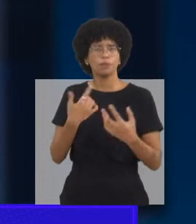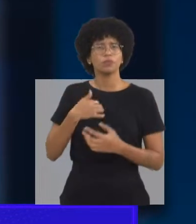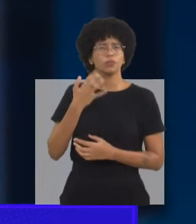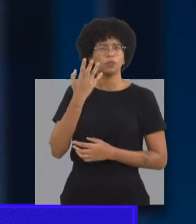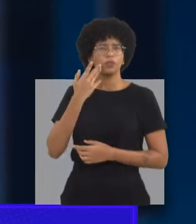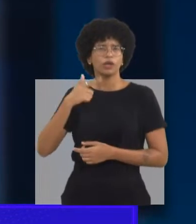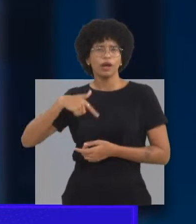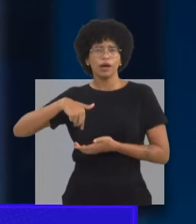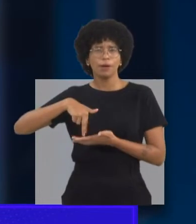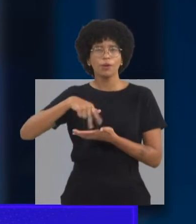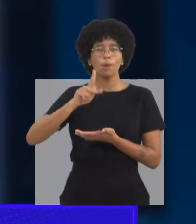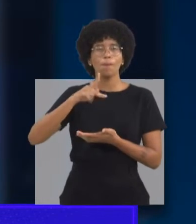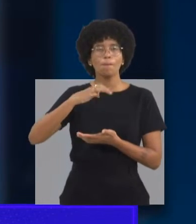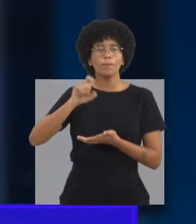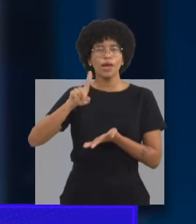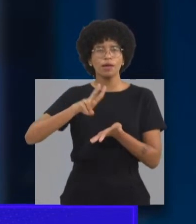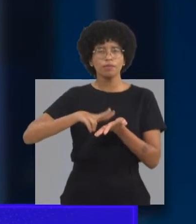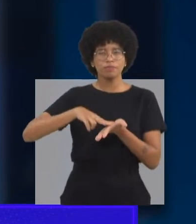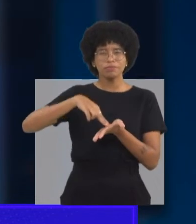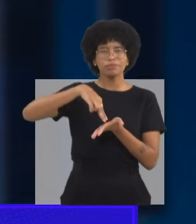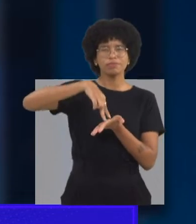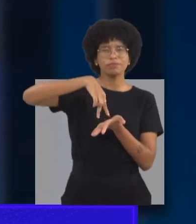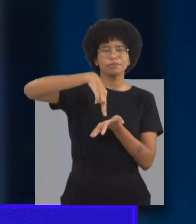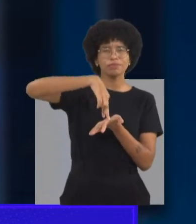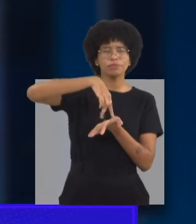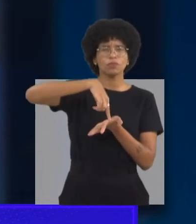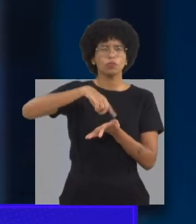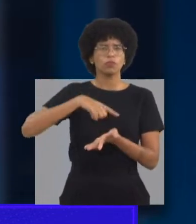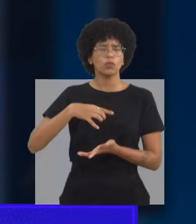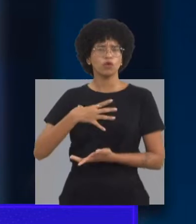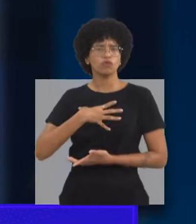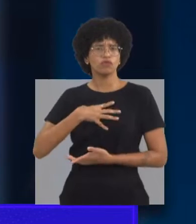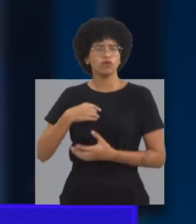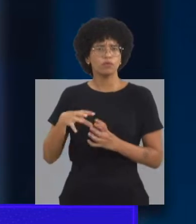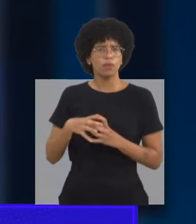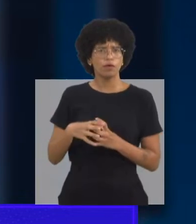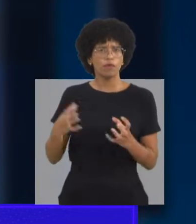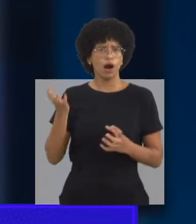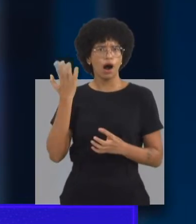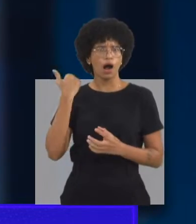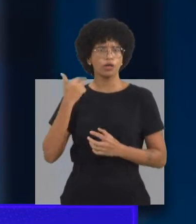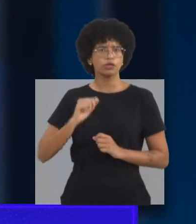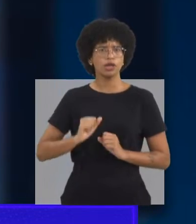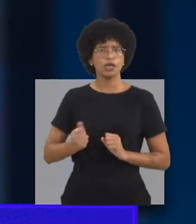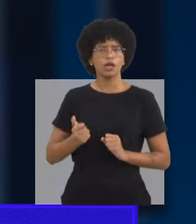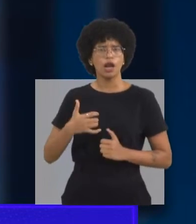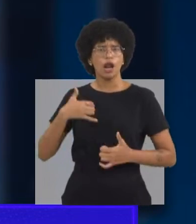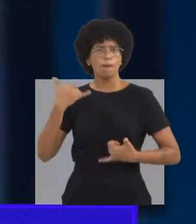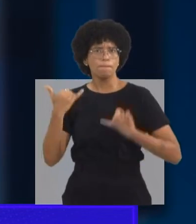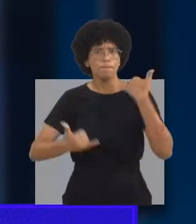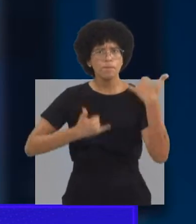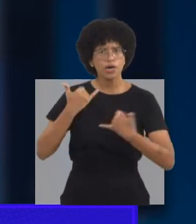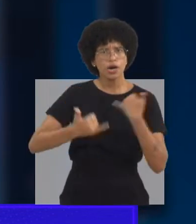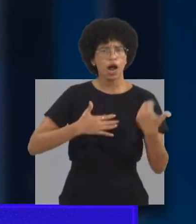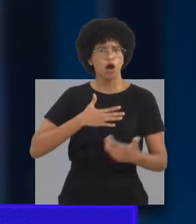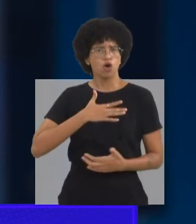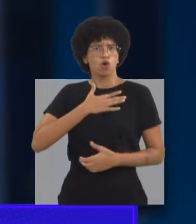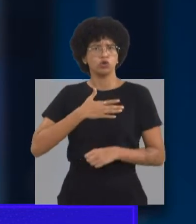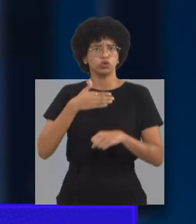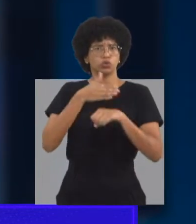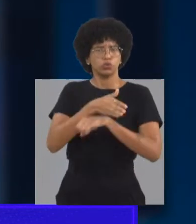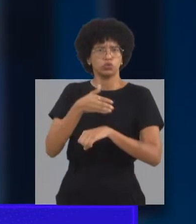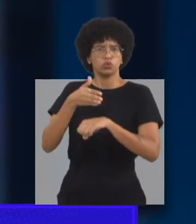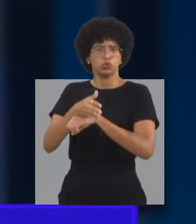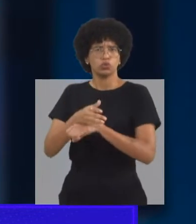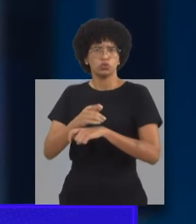está balbuciando, não está falando, não está olhando no olho, minha criança está andando na ponta dos pés, eu tenho um